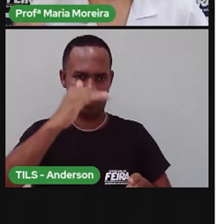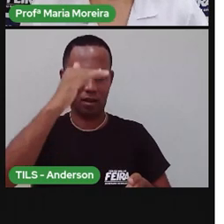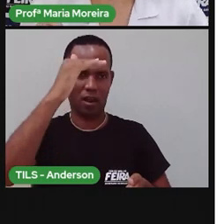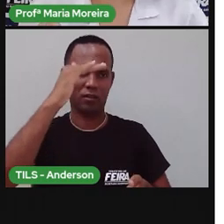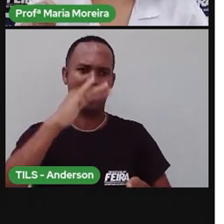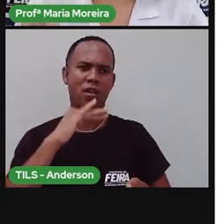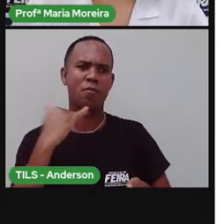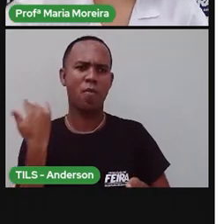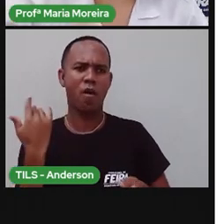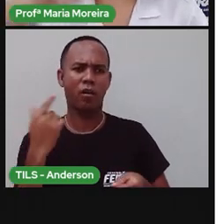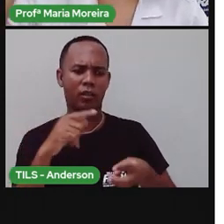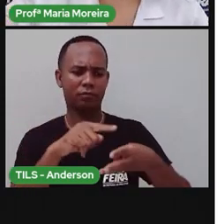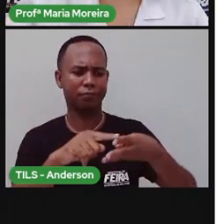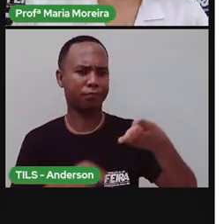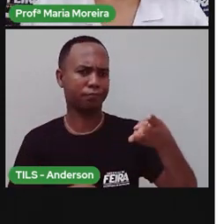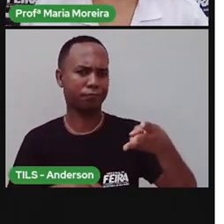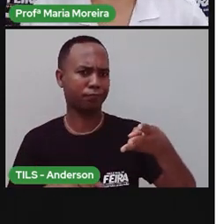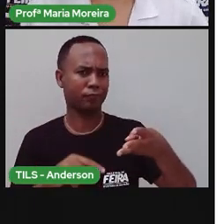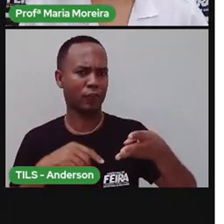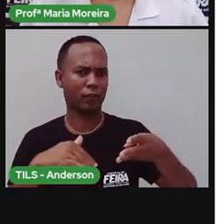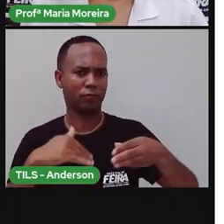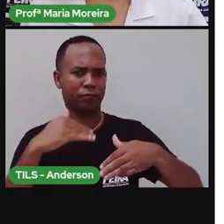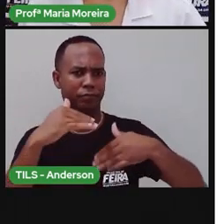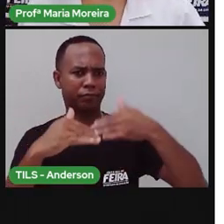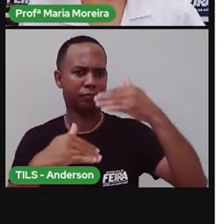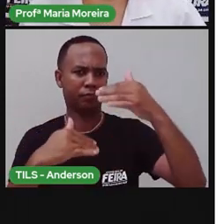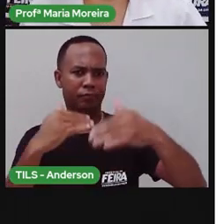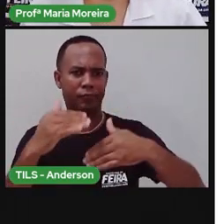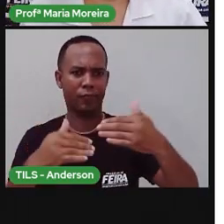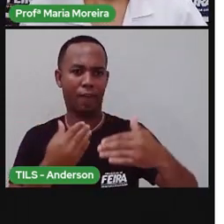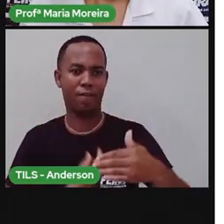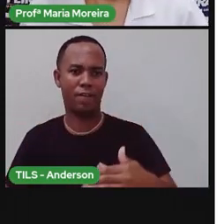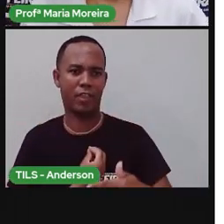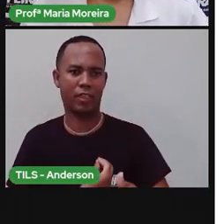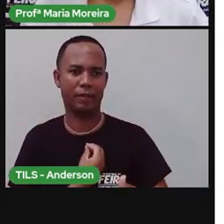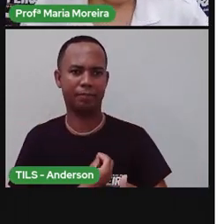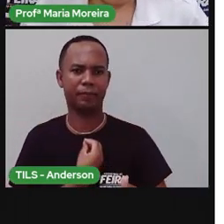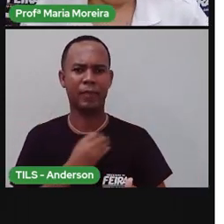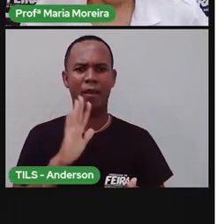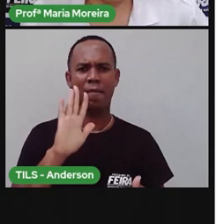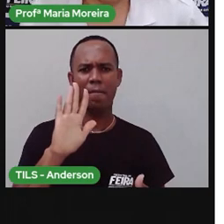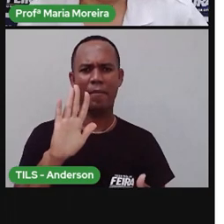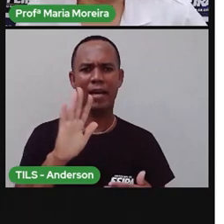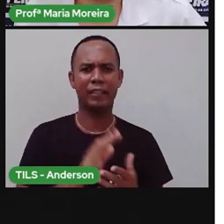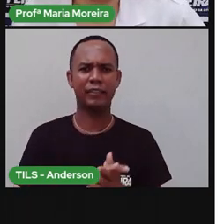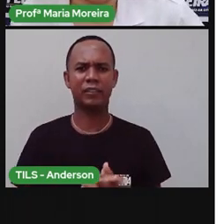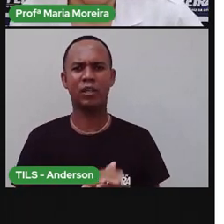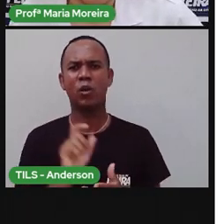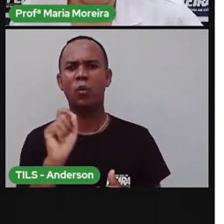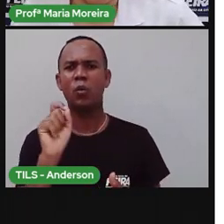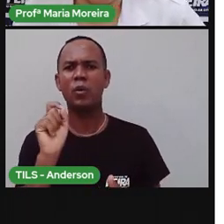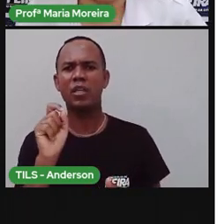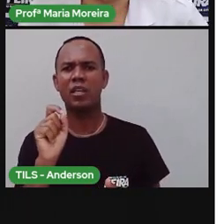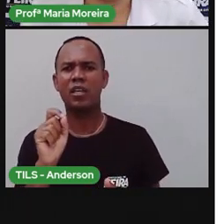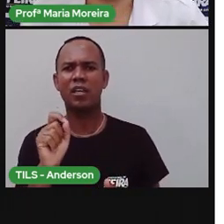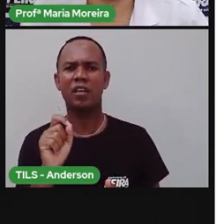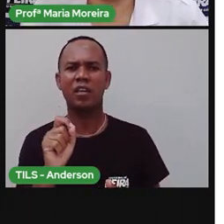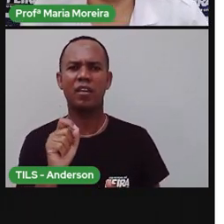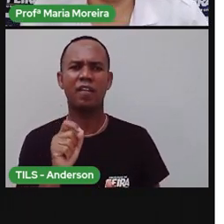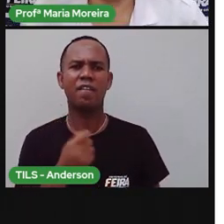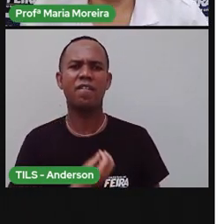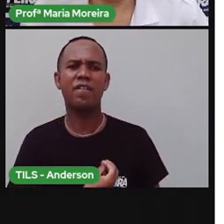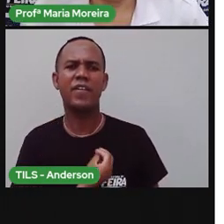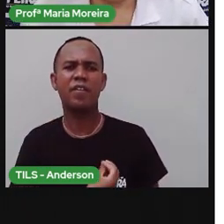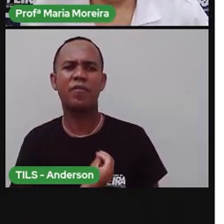Então, a gente já sabe, bom, se ele tem essas fases, ele é um ser vivo. Mas, afinal, o que define um ser como um organismo